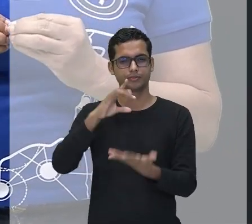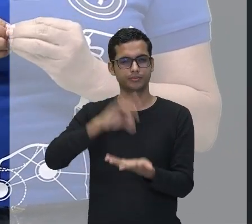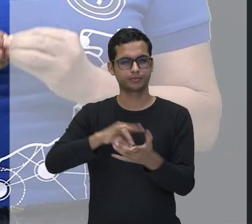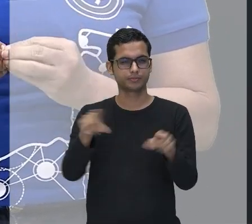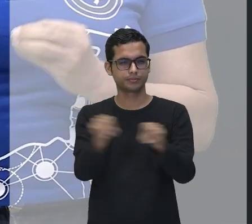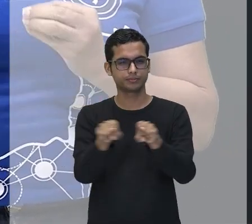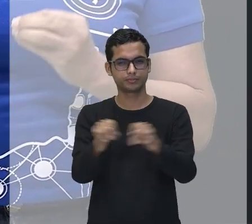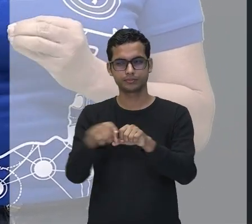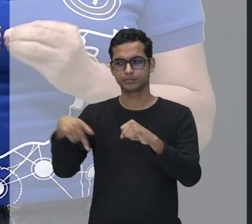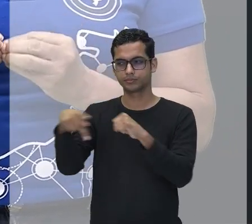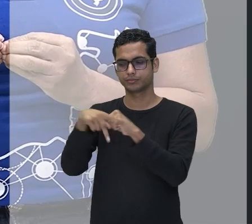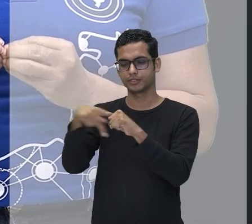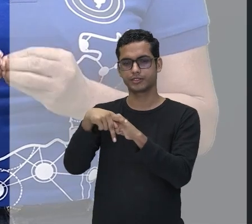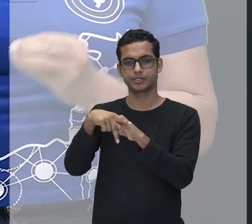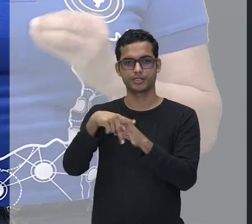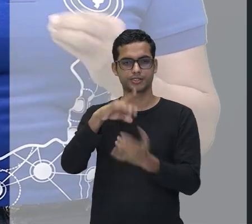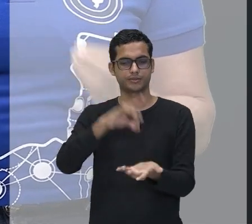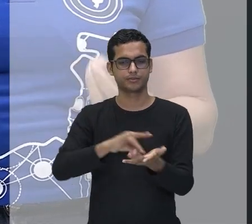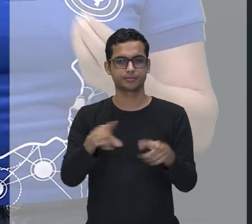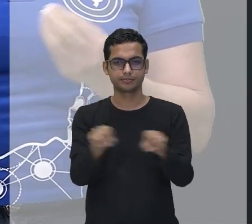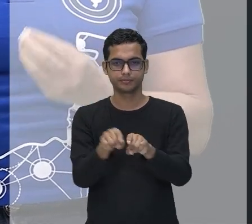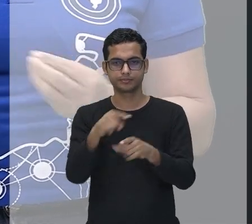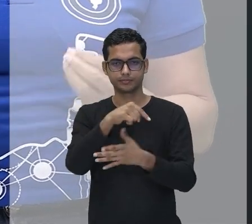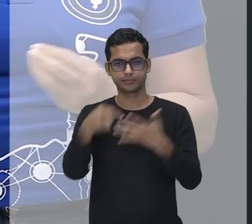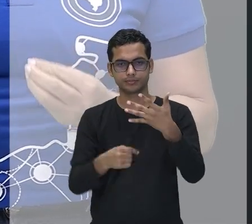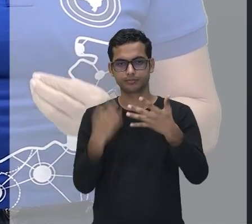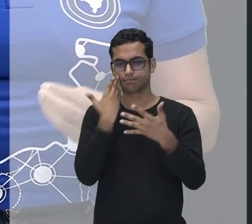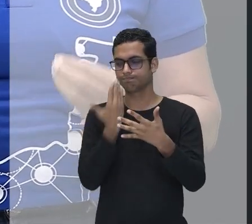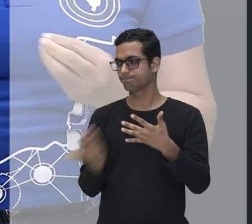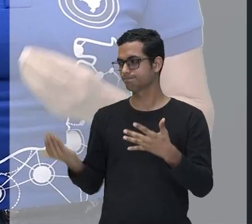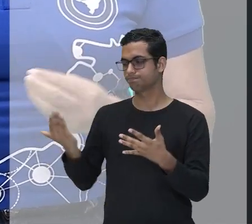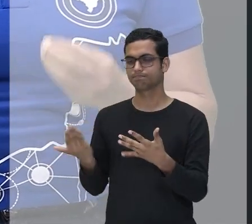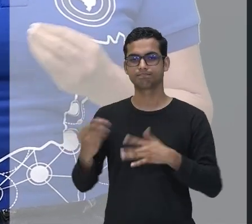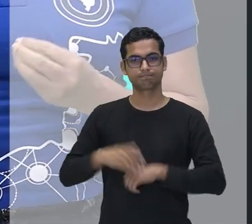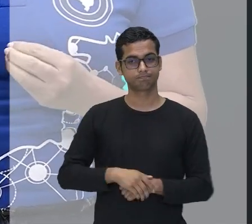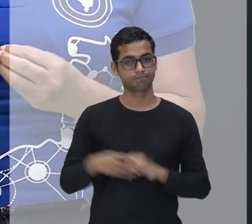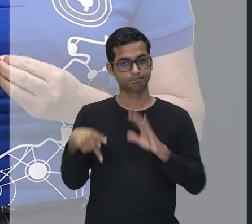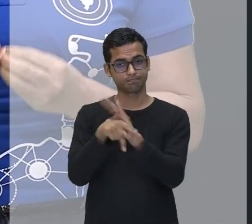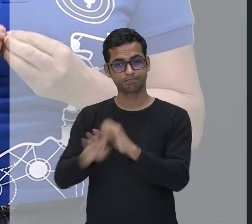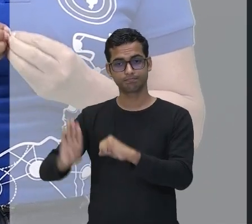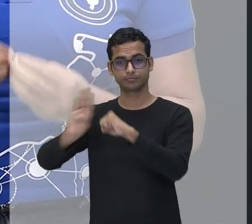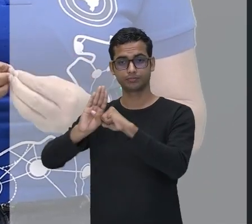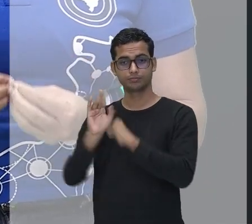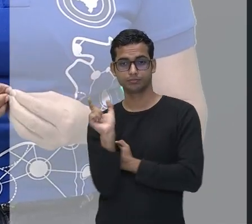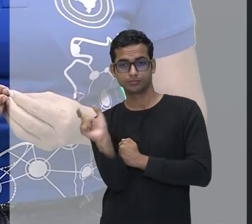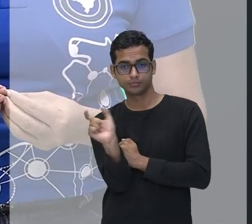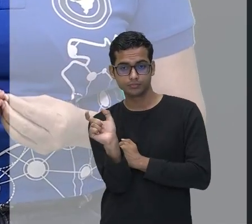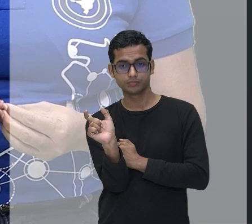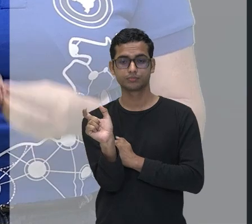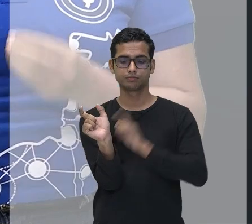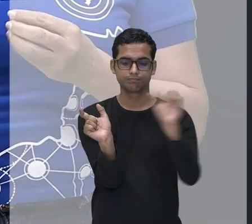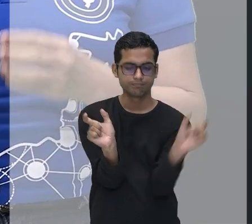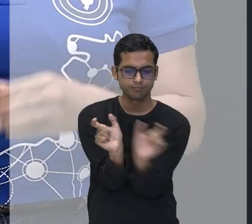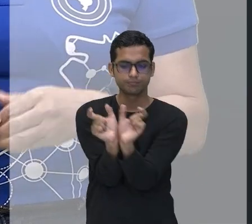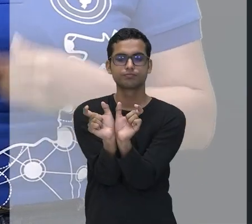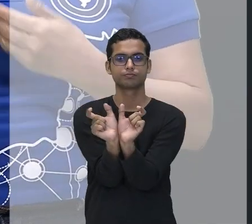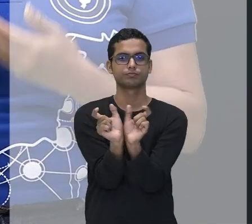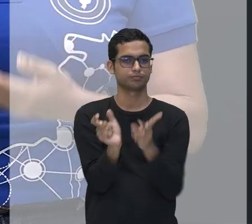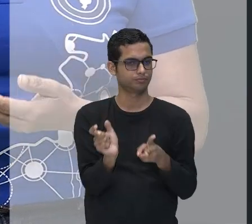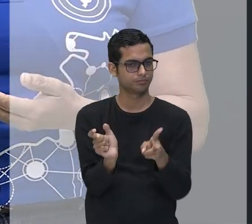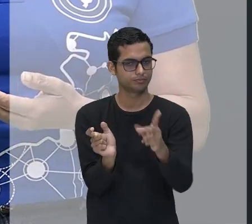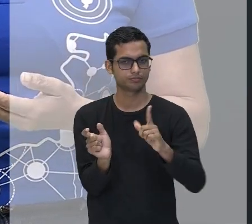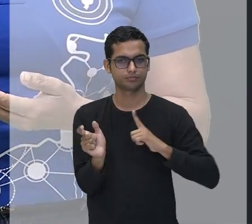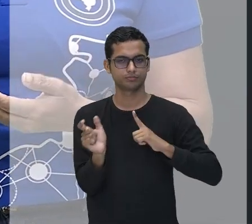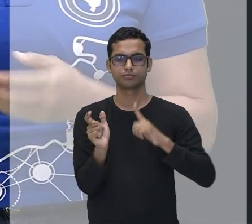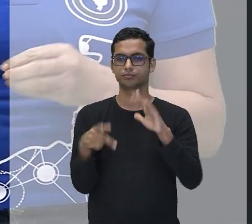o substantivo, geralmente, ele vem acompanhado com essas palavras, que são